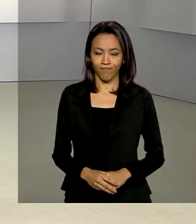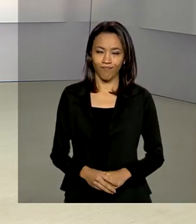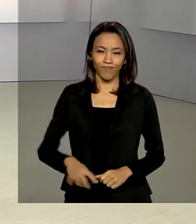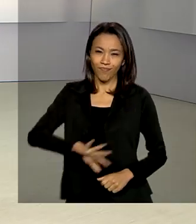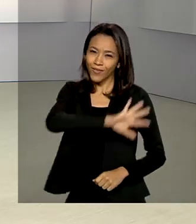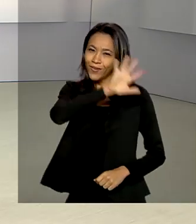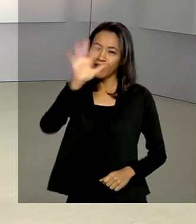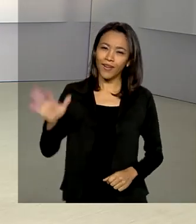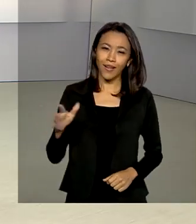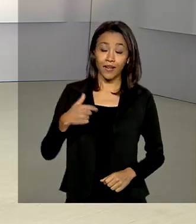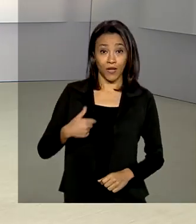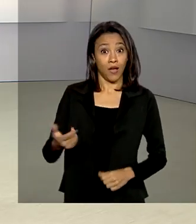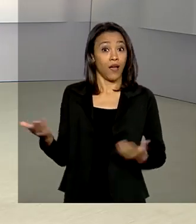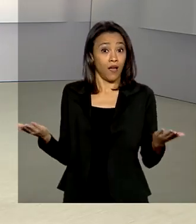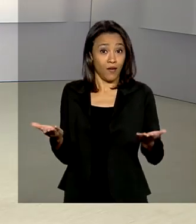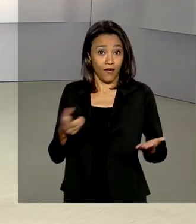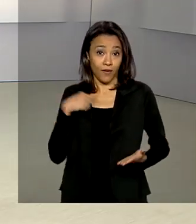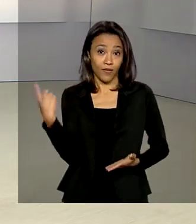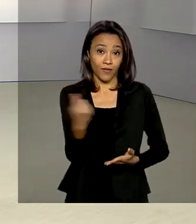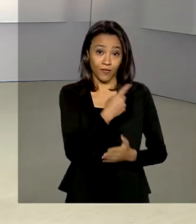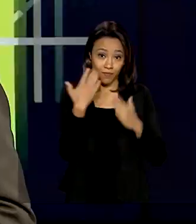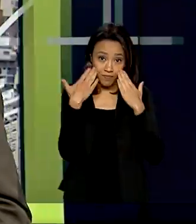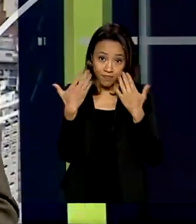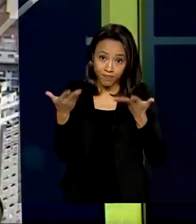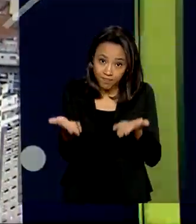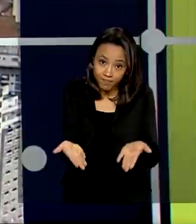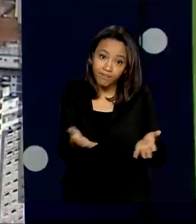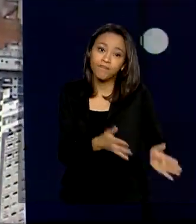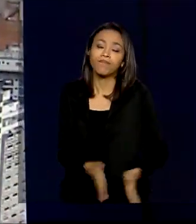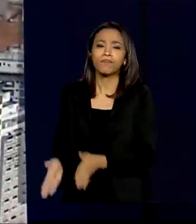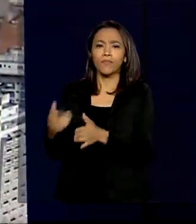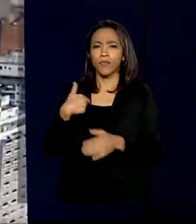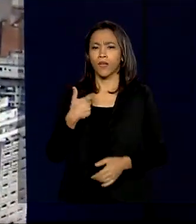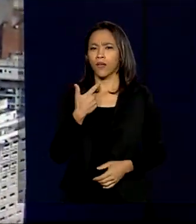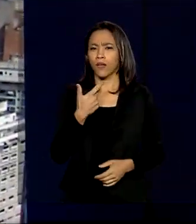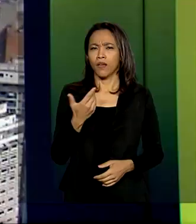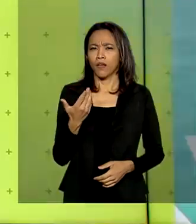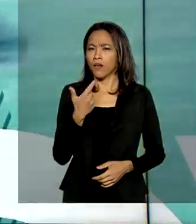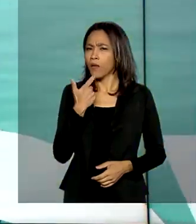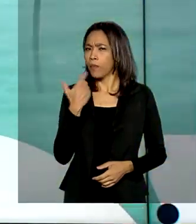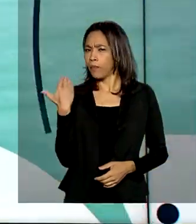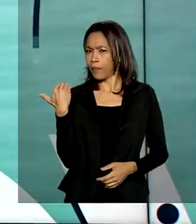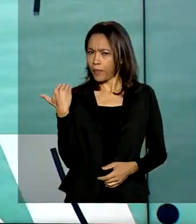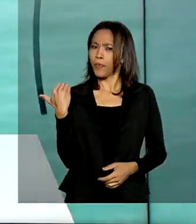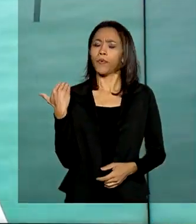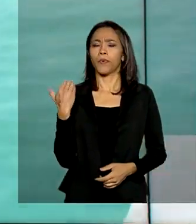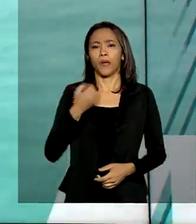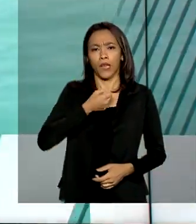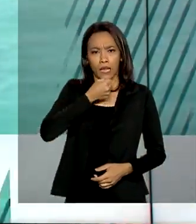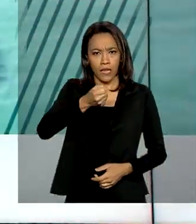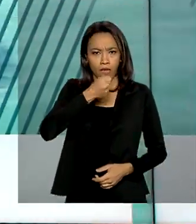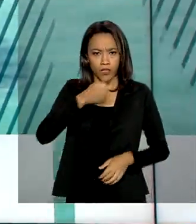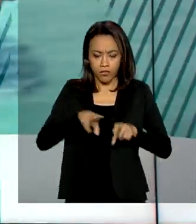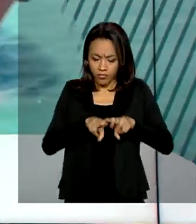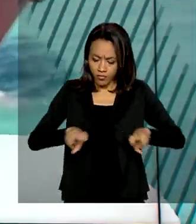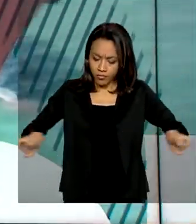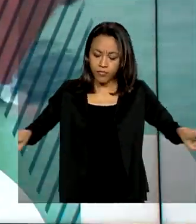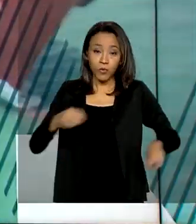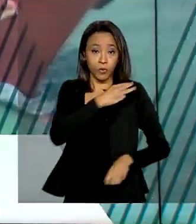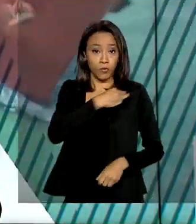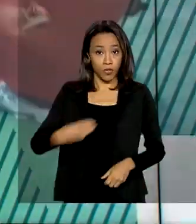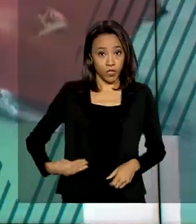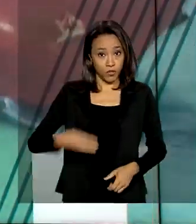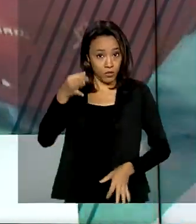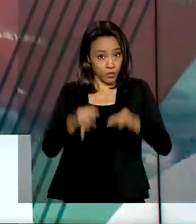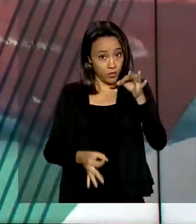Olá, o governo agora já está no ar. Agora há pouco, em entrevista coletiva, o ministro da Justiça e Segurança Pública,